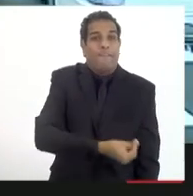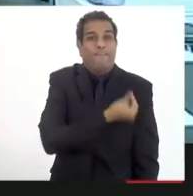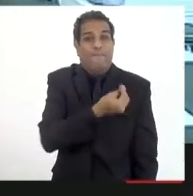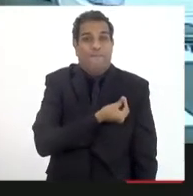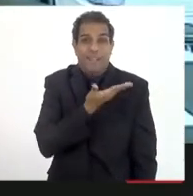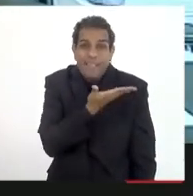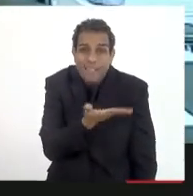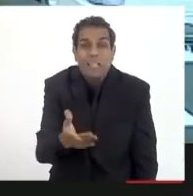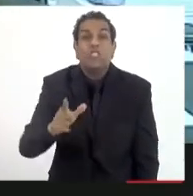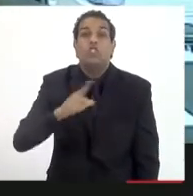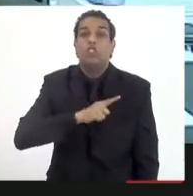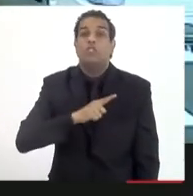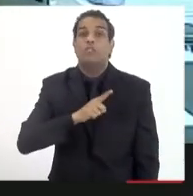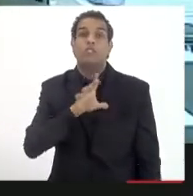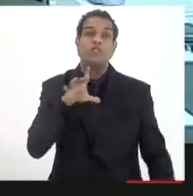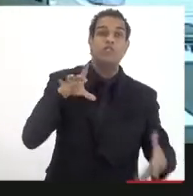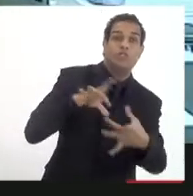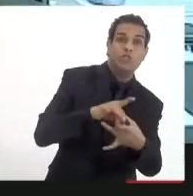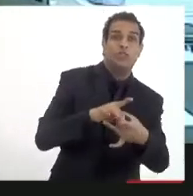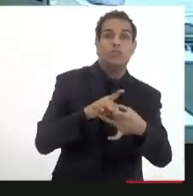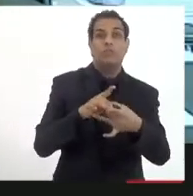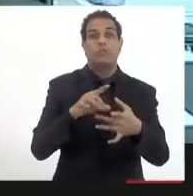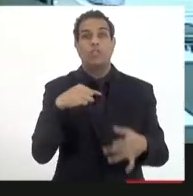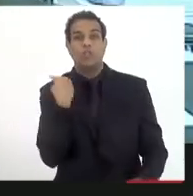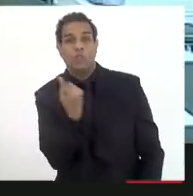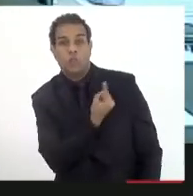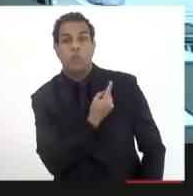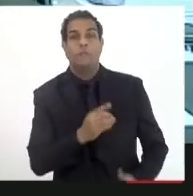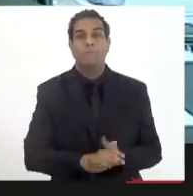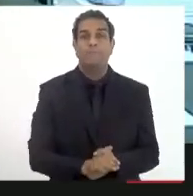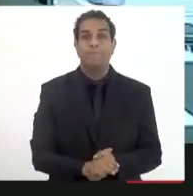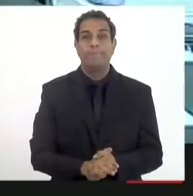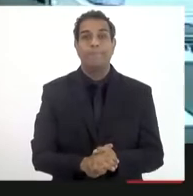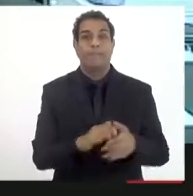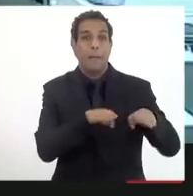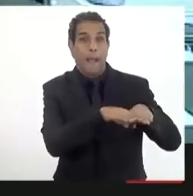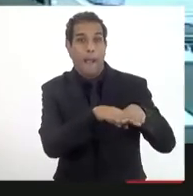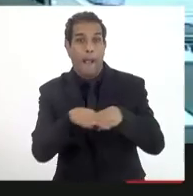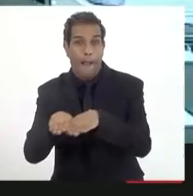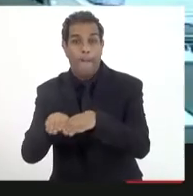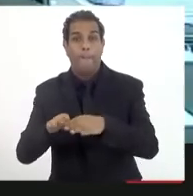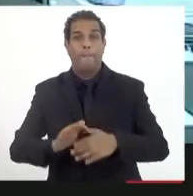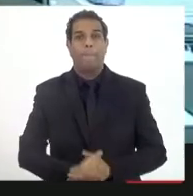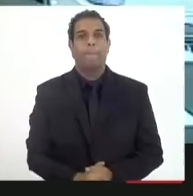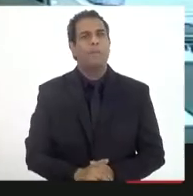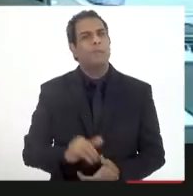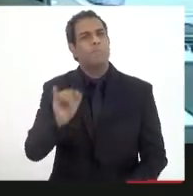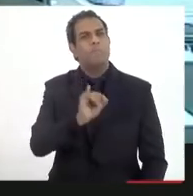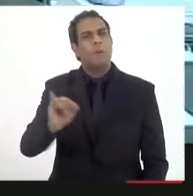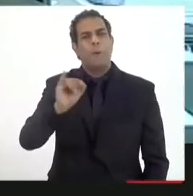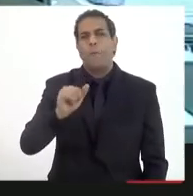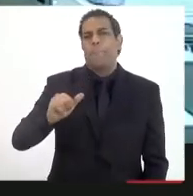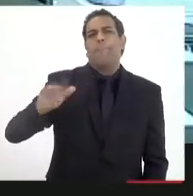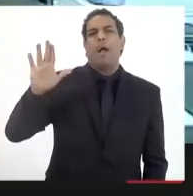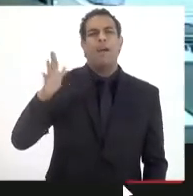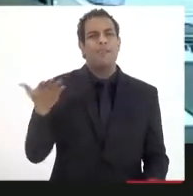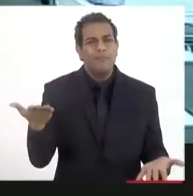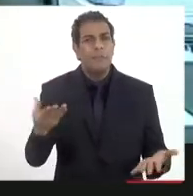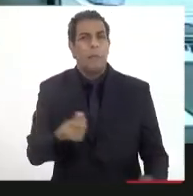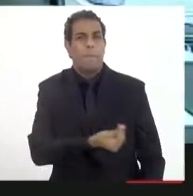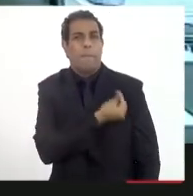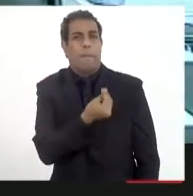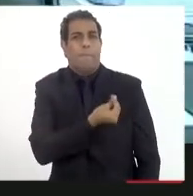participação estaria colocada se a gente tiver uma participação geral. Seria melhor, mas se a